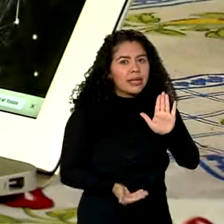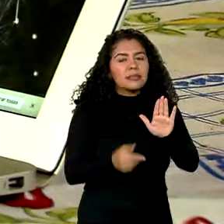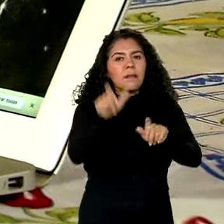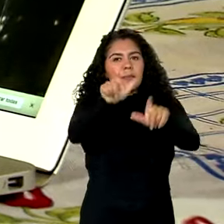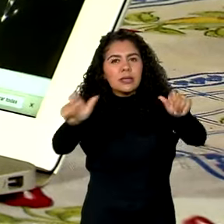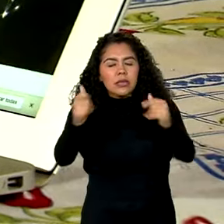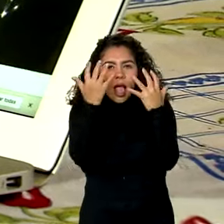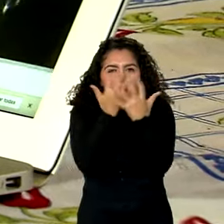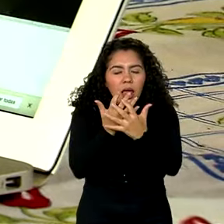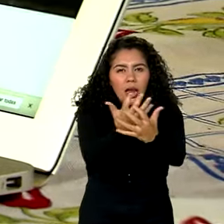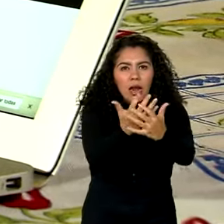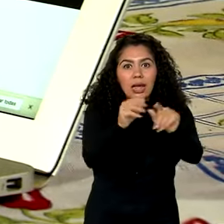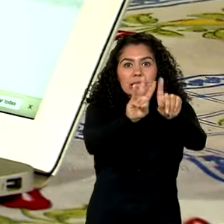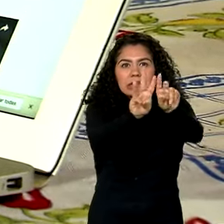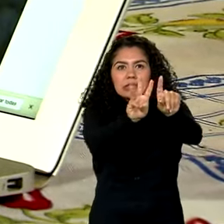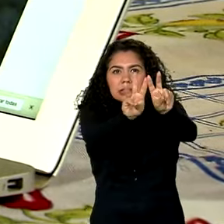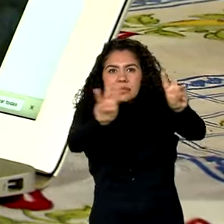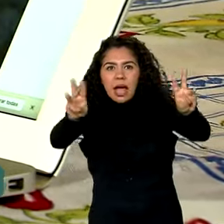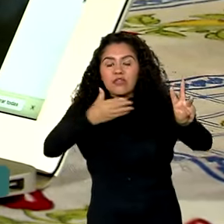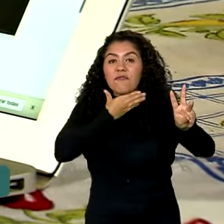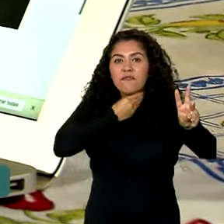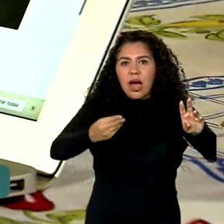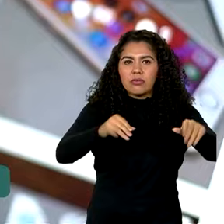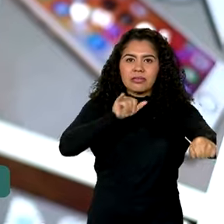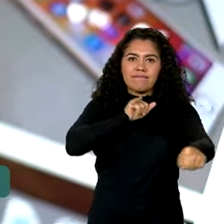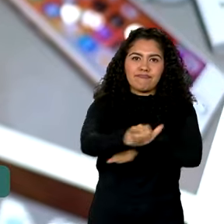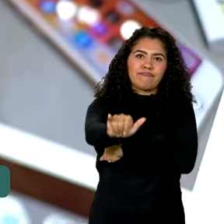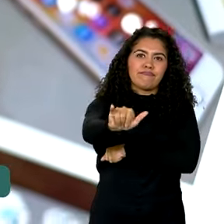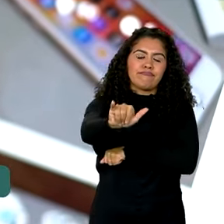usuário para falsos sites e aplicar golpes.